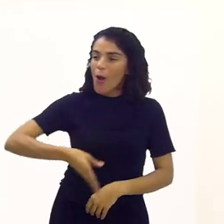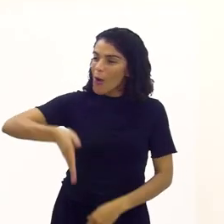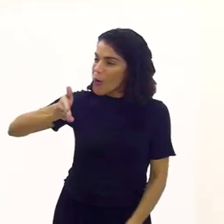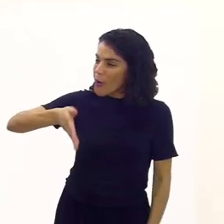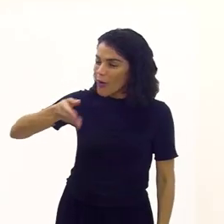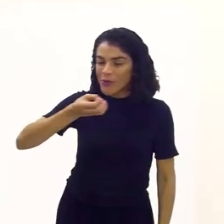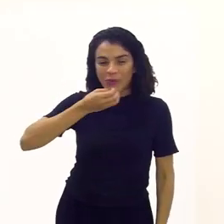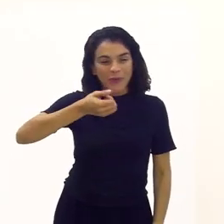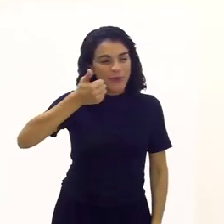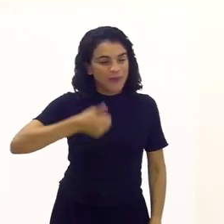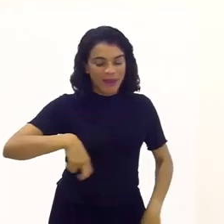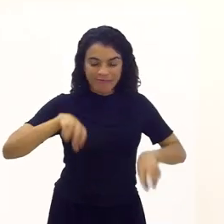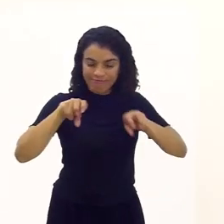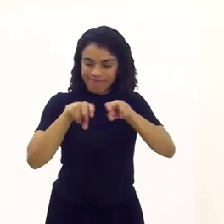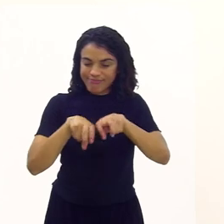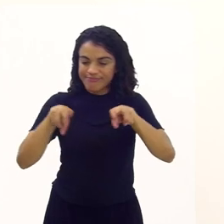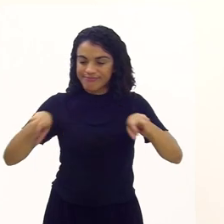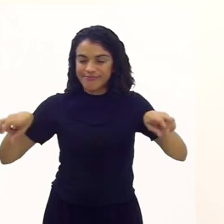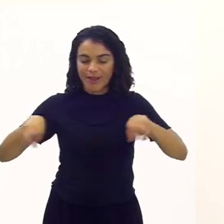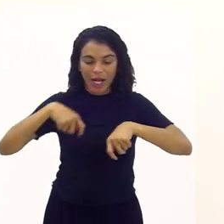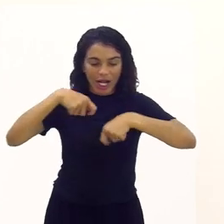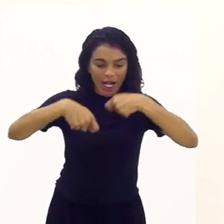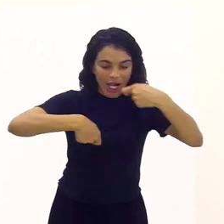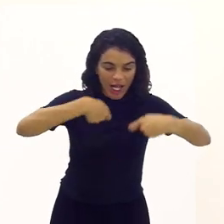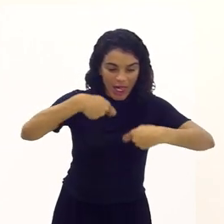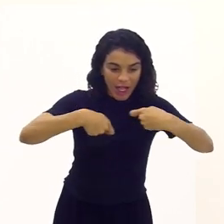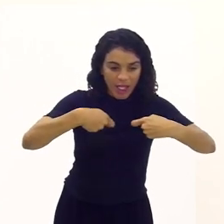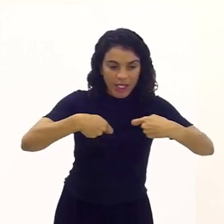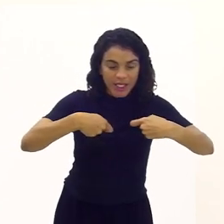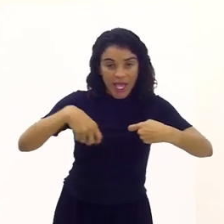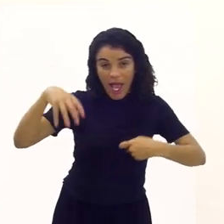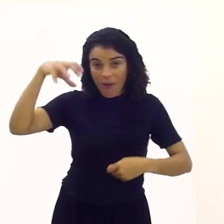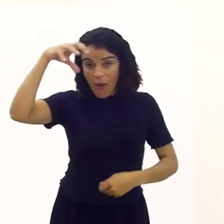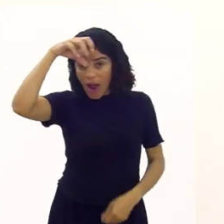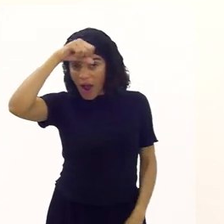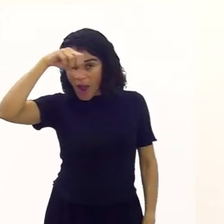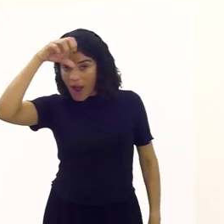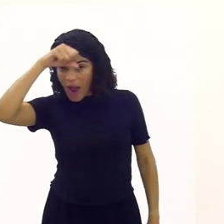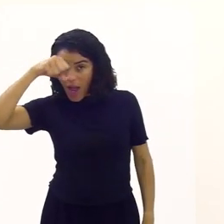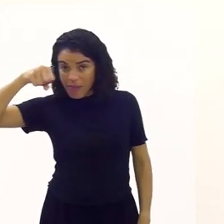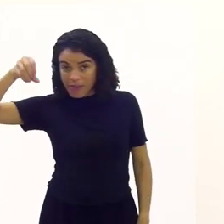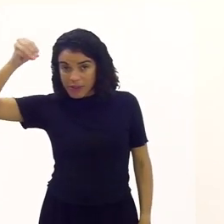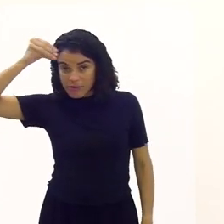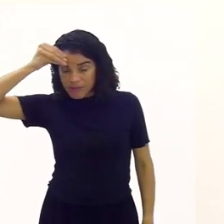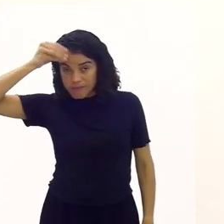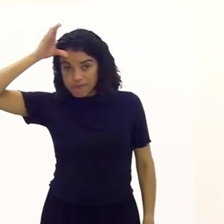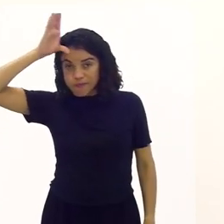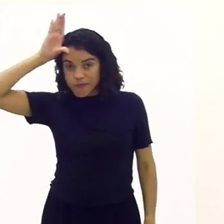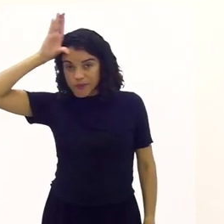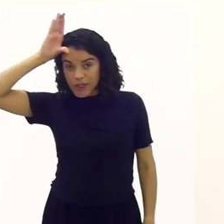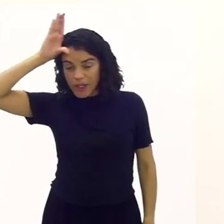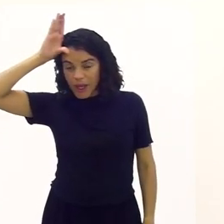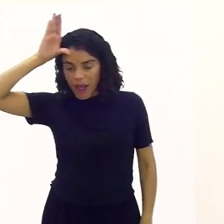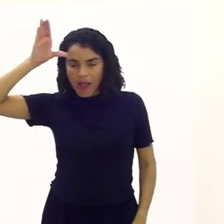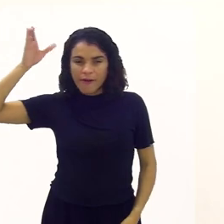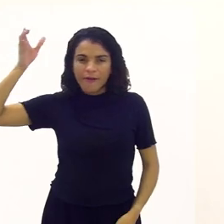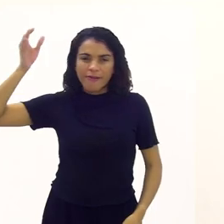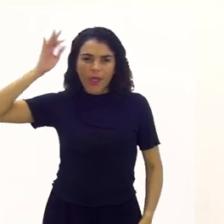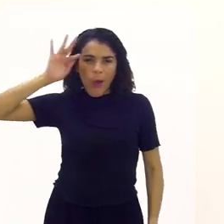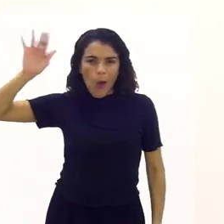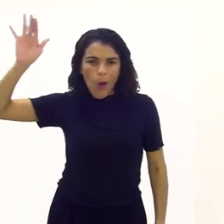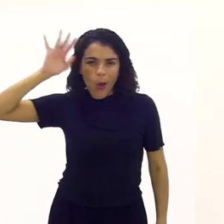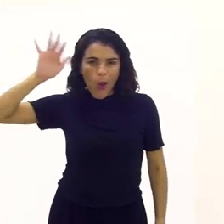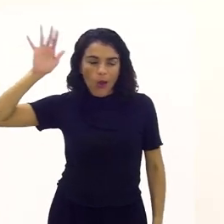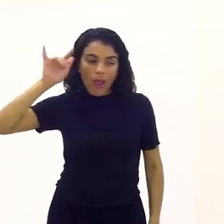vai? Sentar à mesa, aquela coisa e tal. E o aprendizado, a inclusão de conteúdo, é de